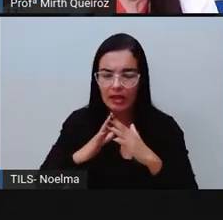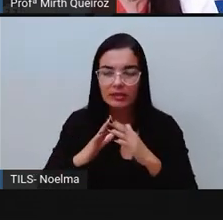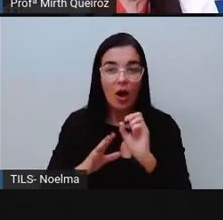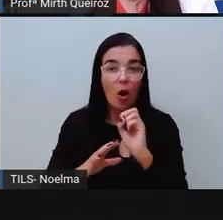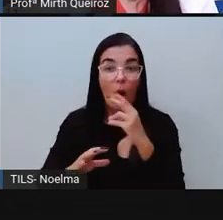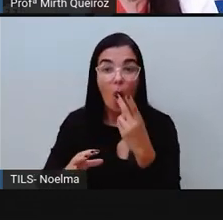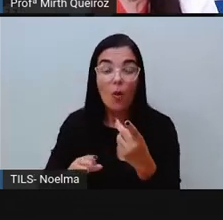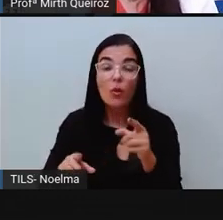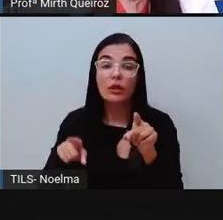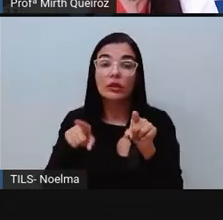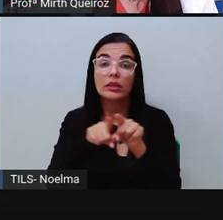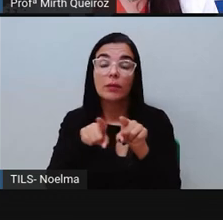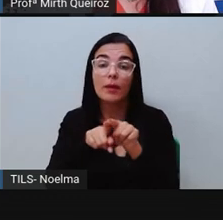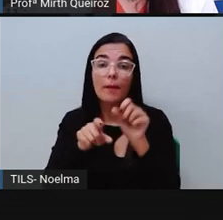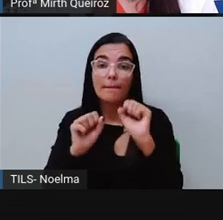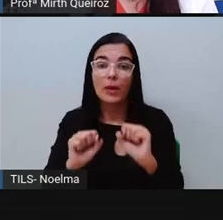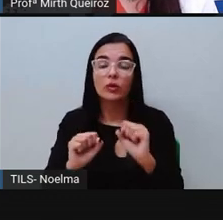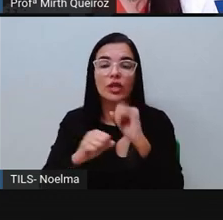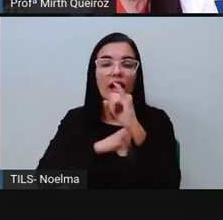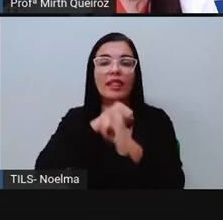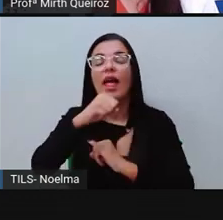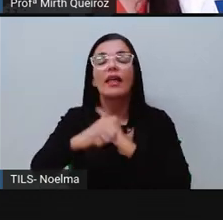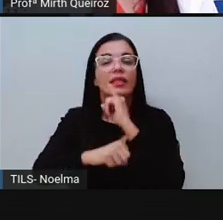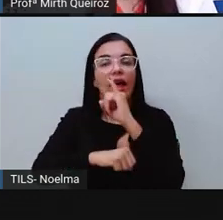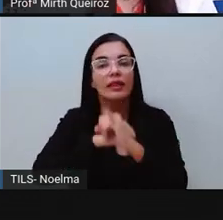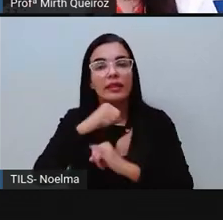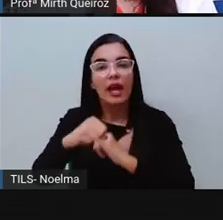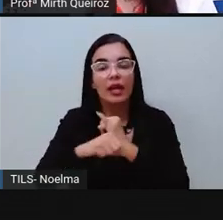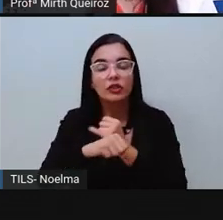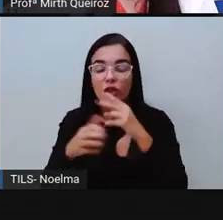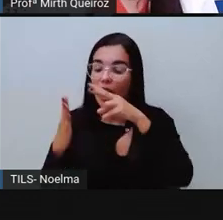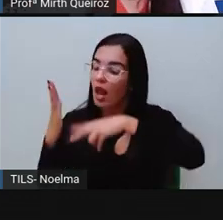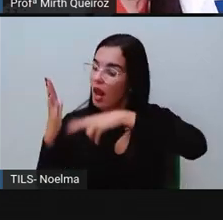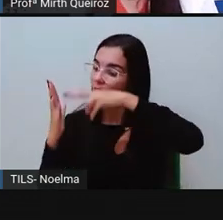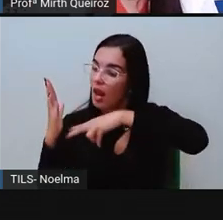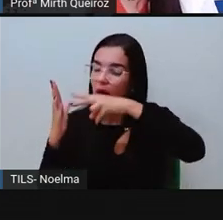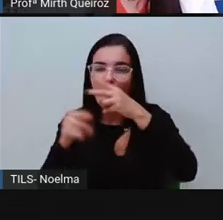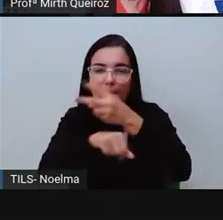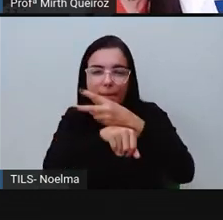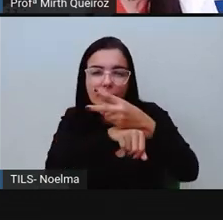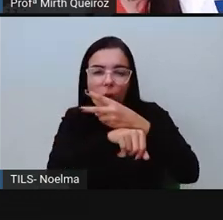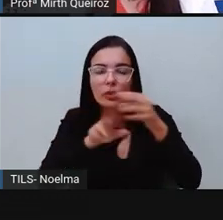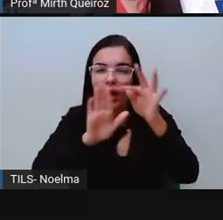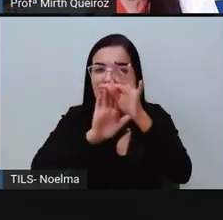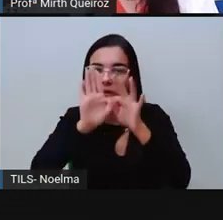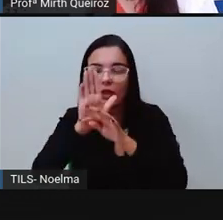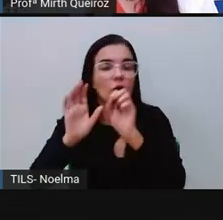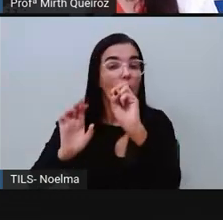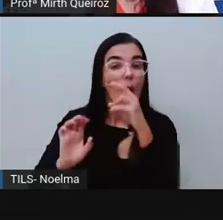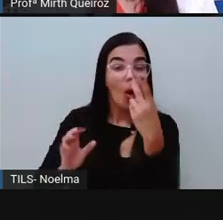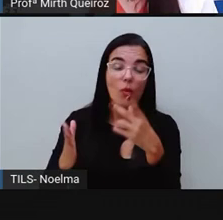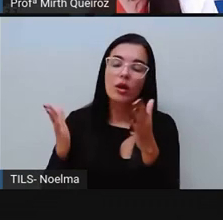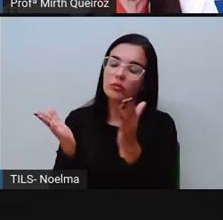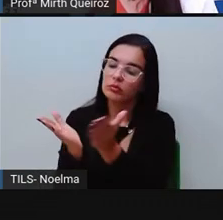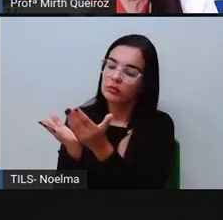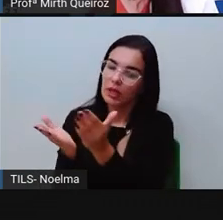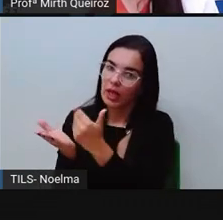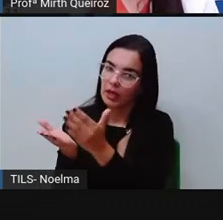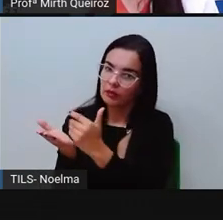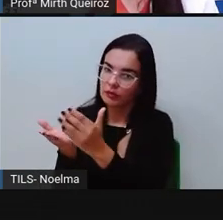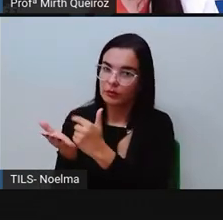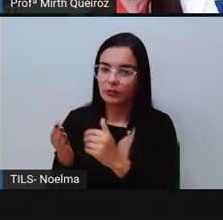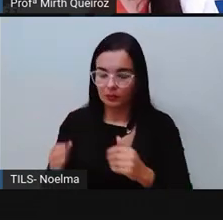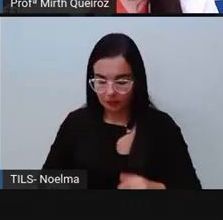também podem pegar aí através da internet, né, e vão ler esse livro, certo? Ou o texto.